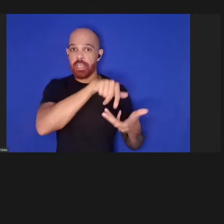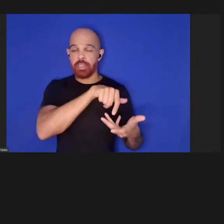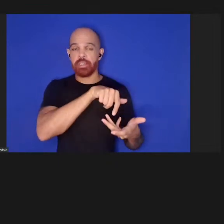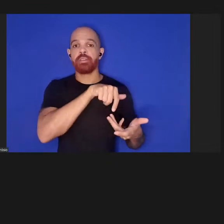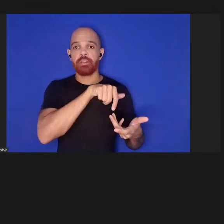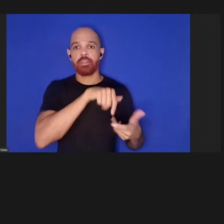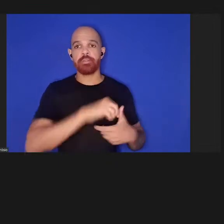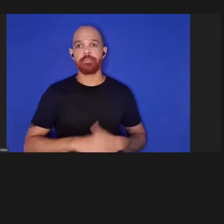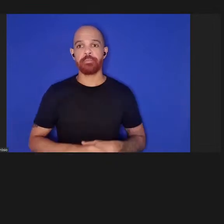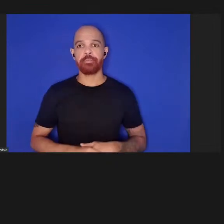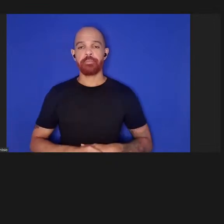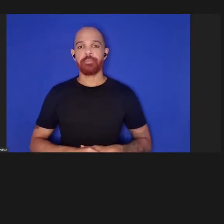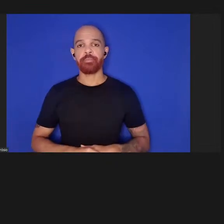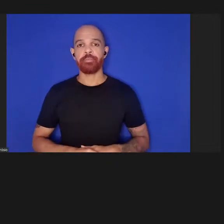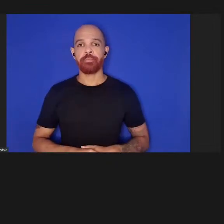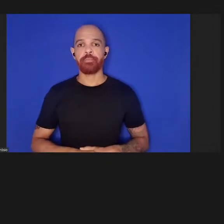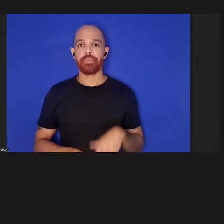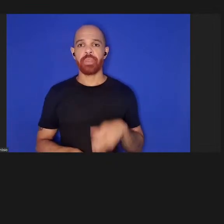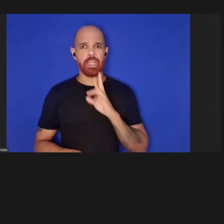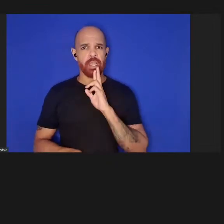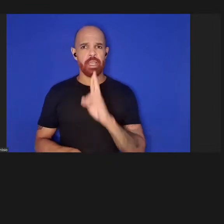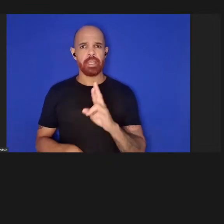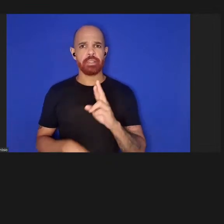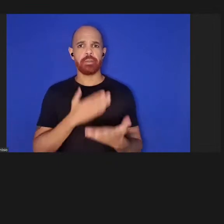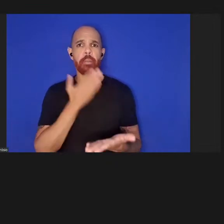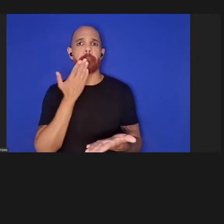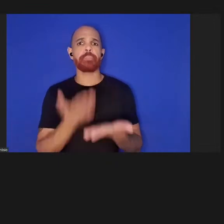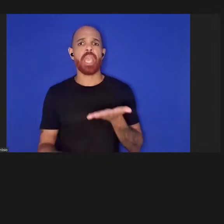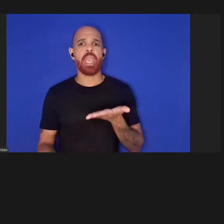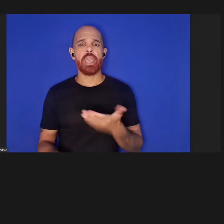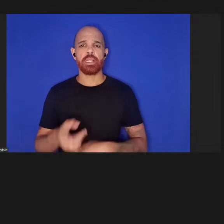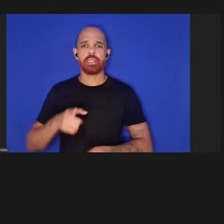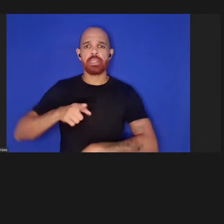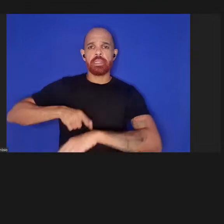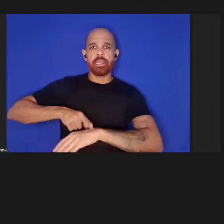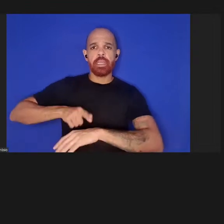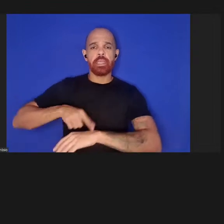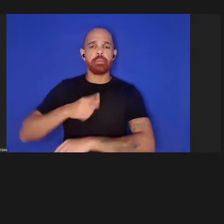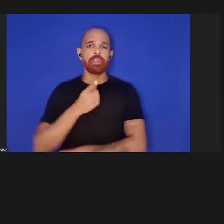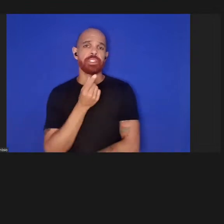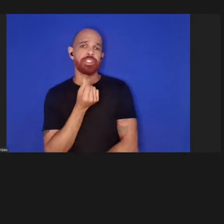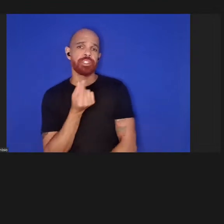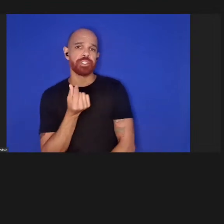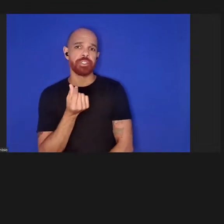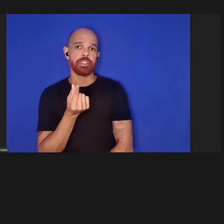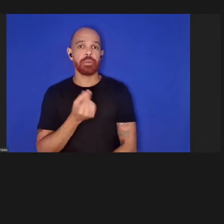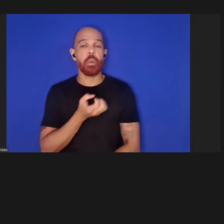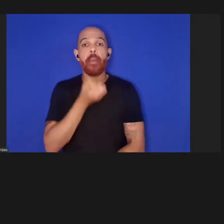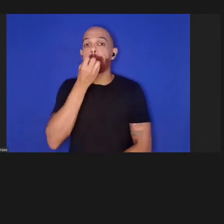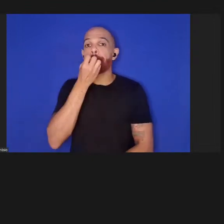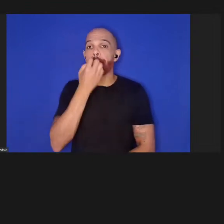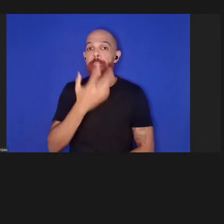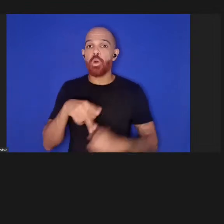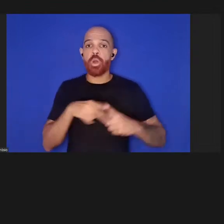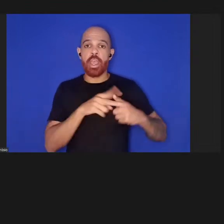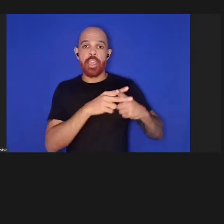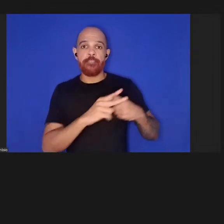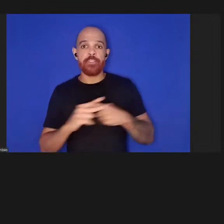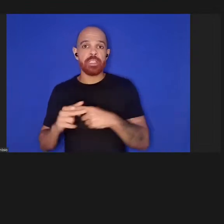e resultou numa grande perda de tempo e dinheiro. Uma boa revisão por pares permanece